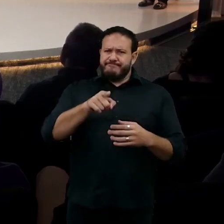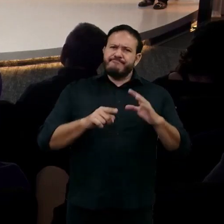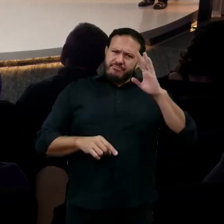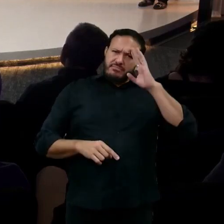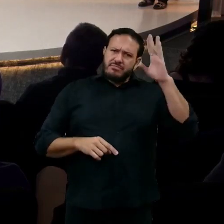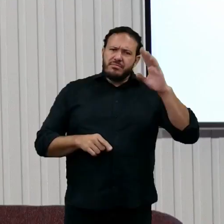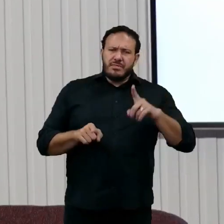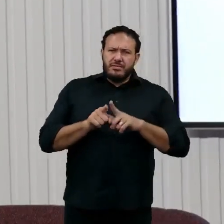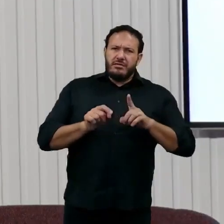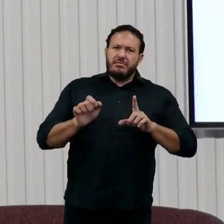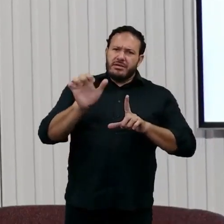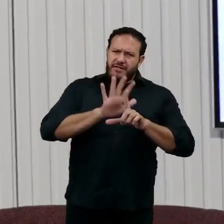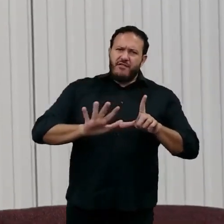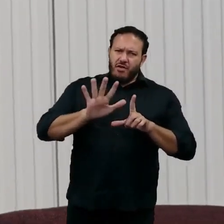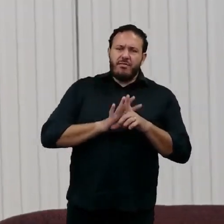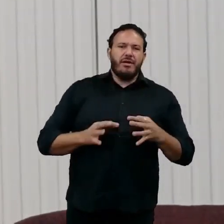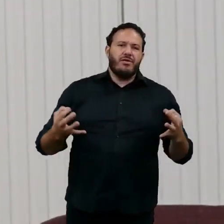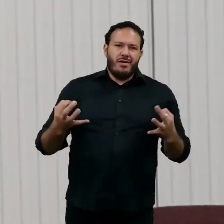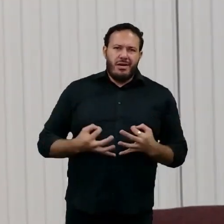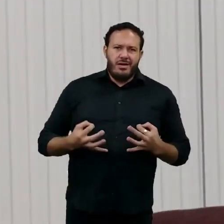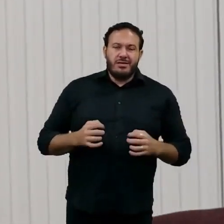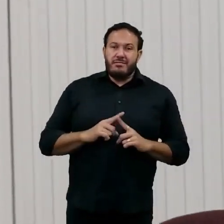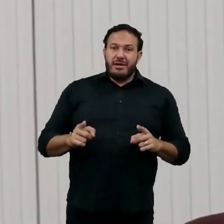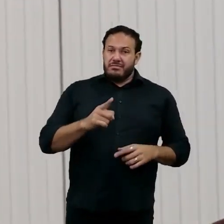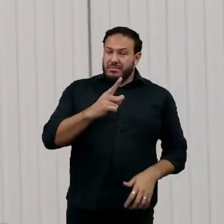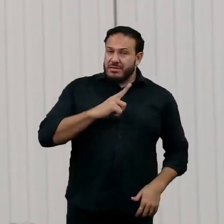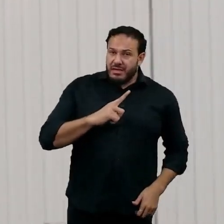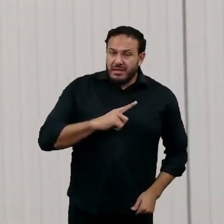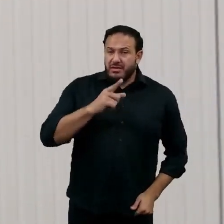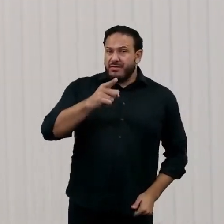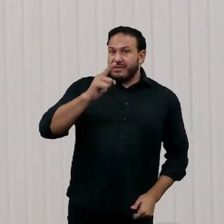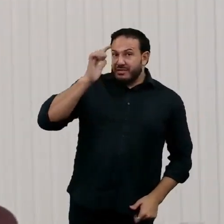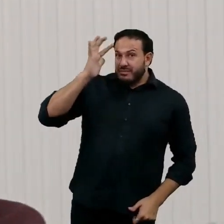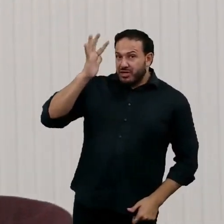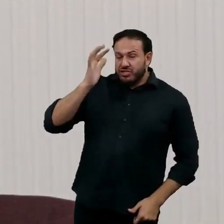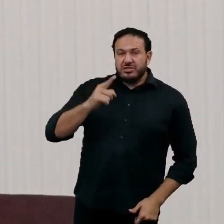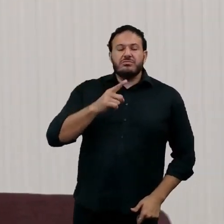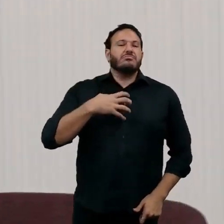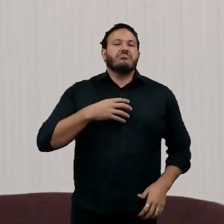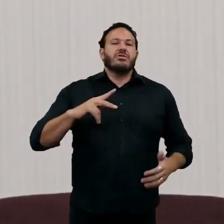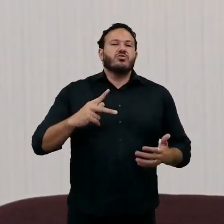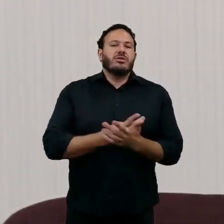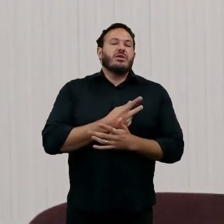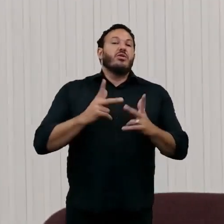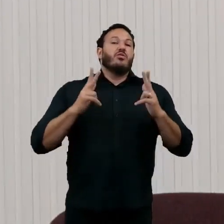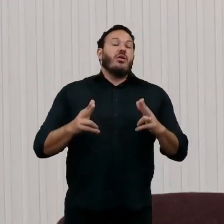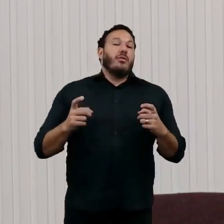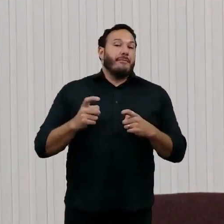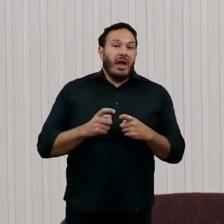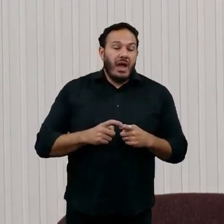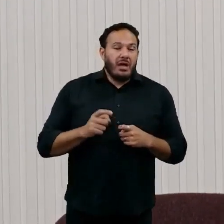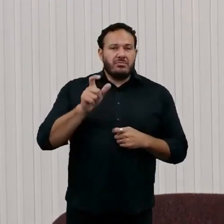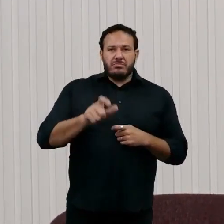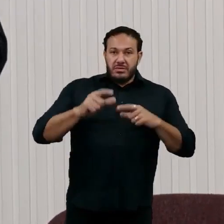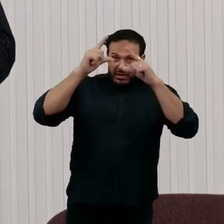correta. mas uma vez que vocês tenham isso, imaginem a situação com uma situação médica, onde tem uma enfermeira, mas não